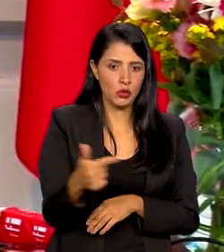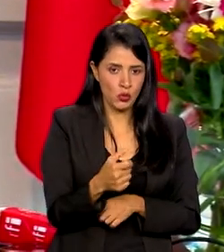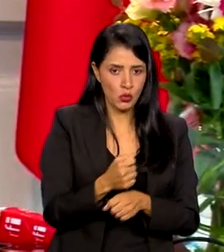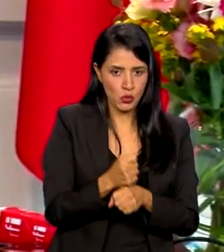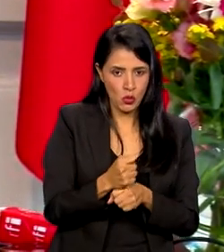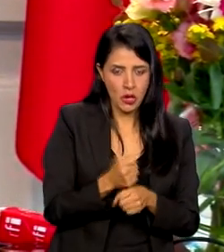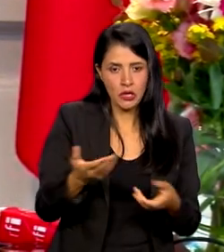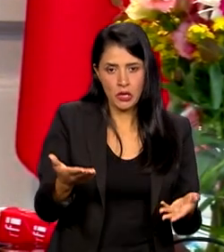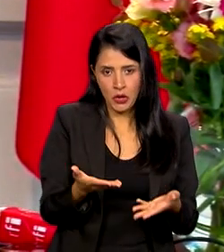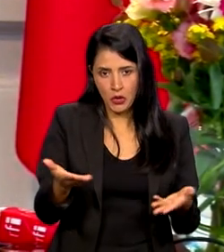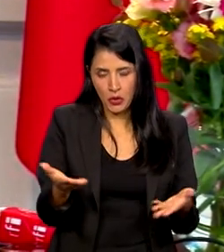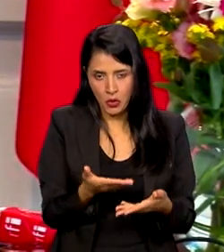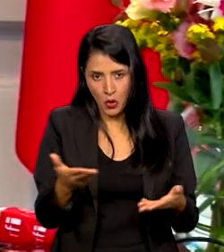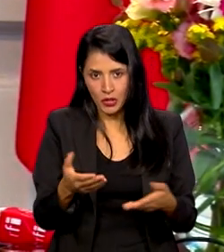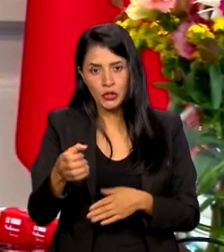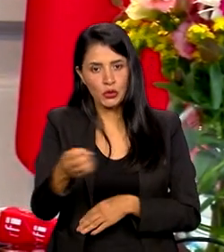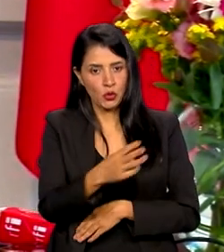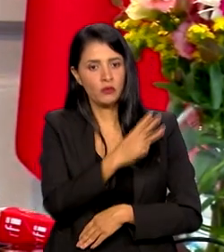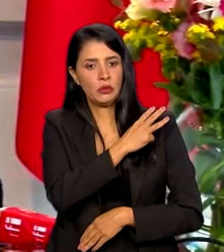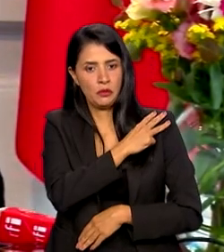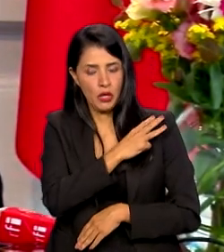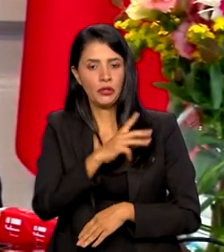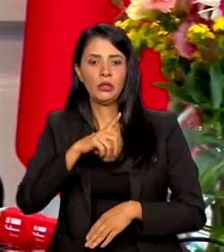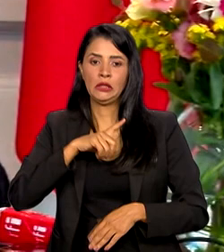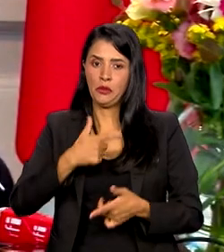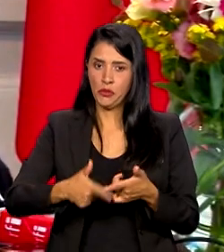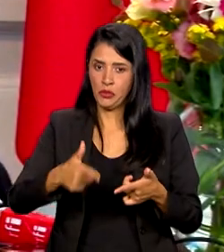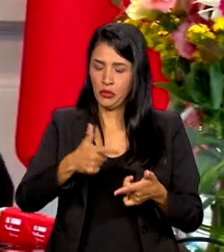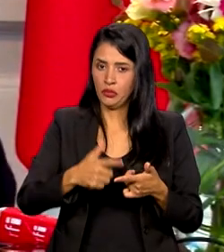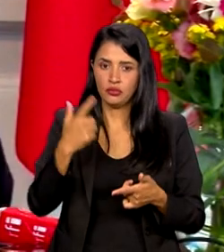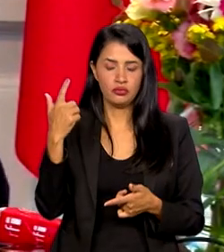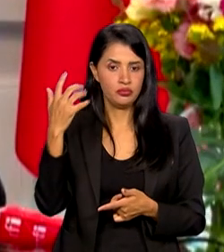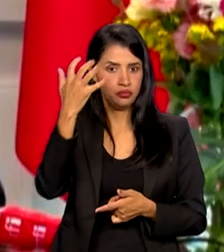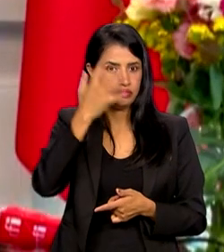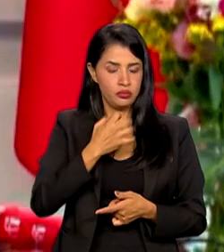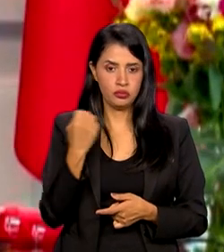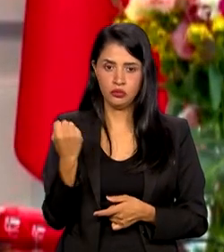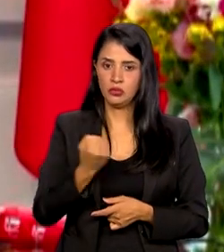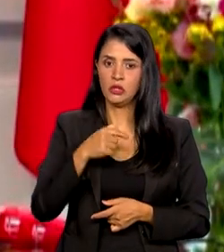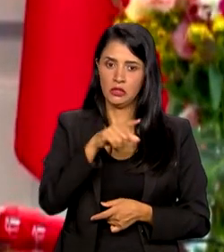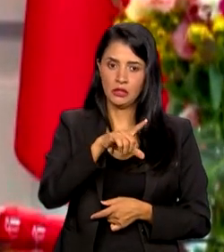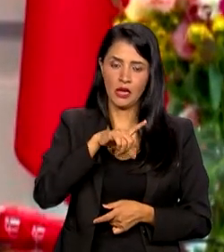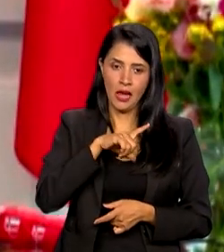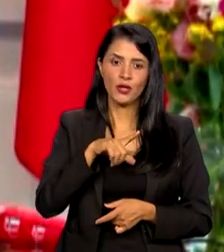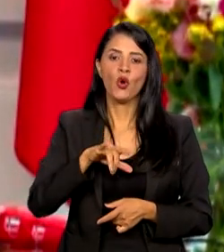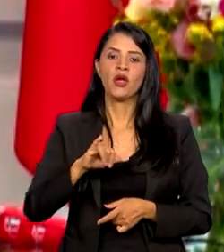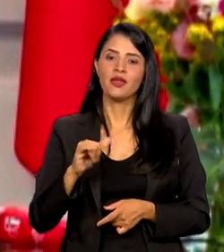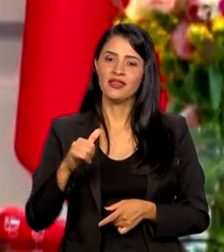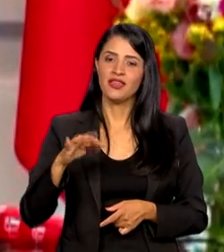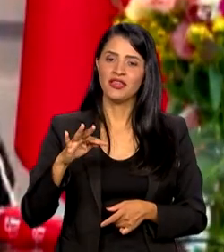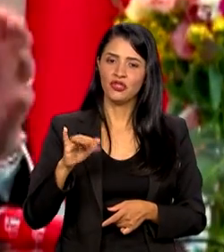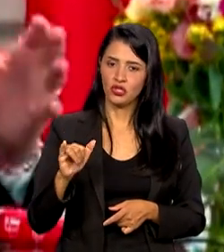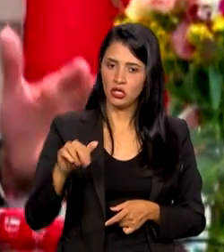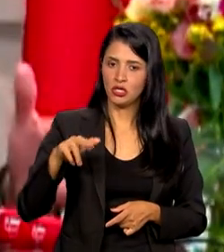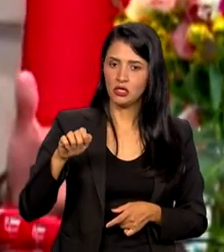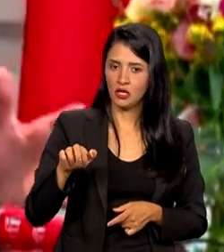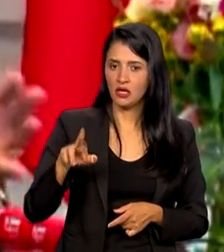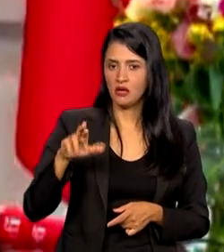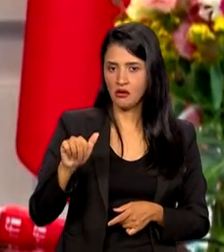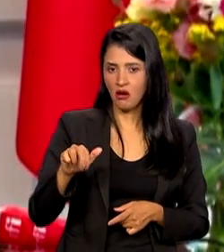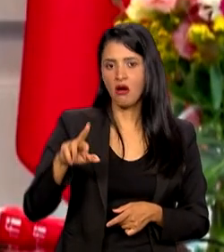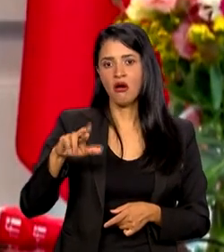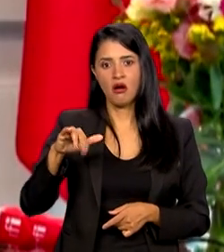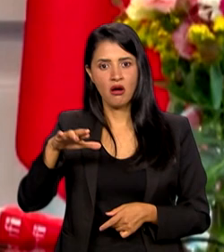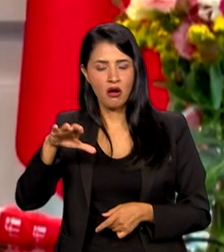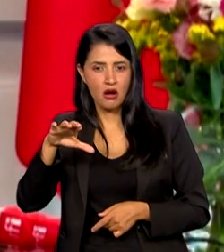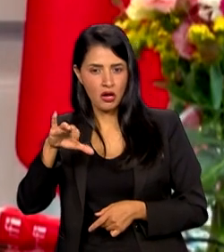do chamado novo ensino médio. Há um problema sério na implantação dos itinerários, e algumas escolas conseguem, uns